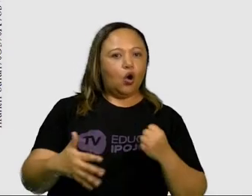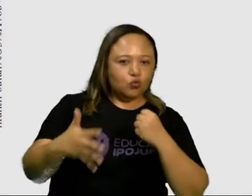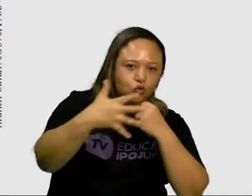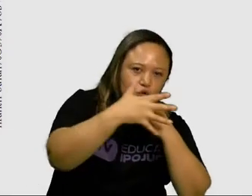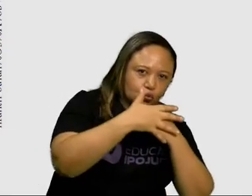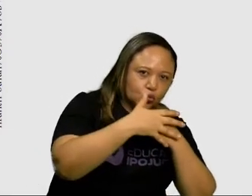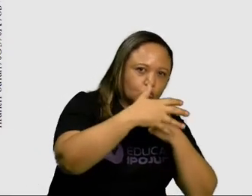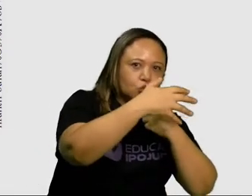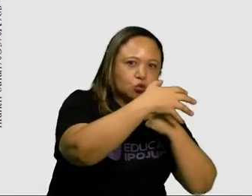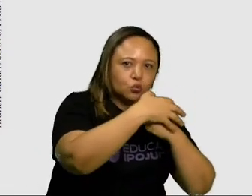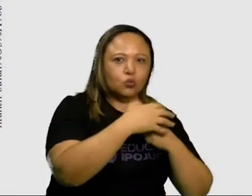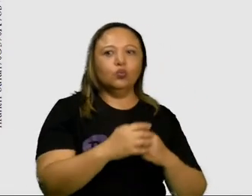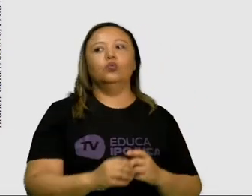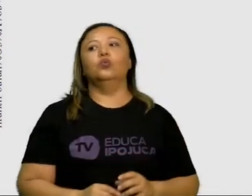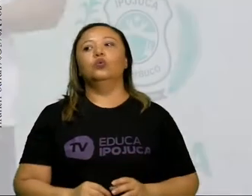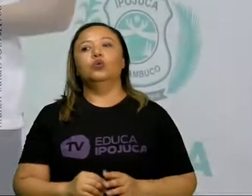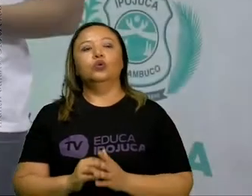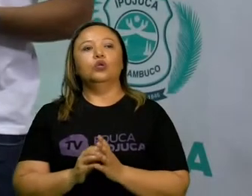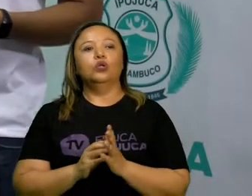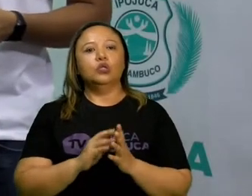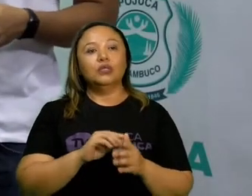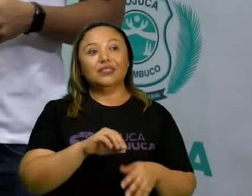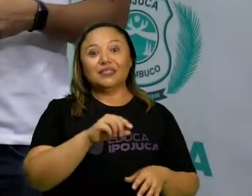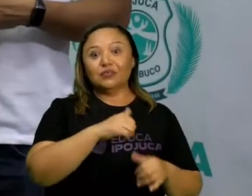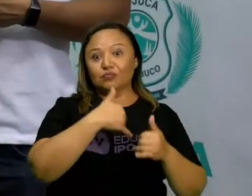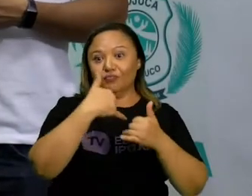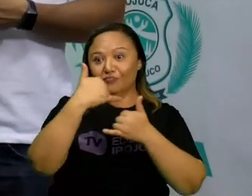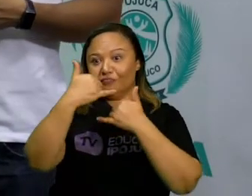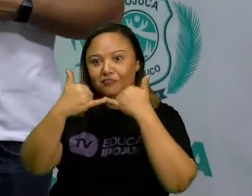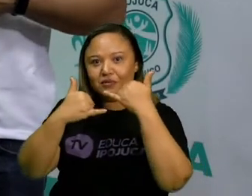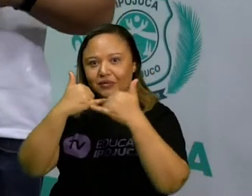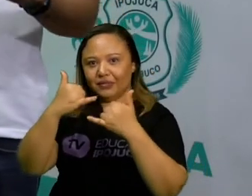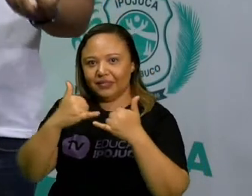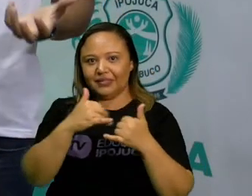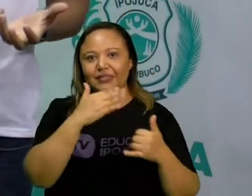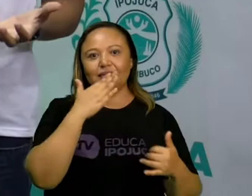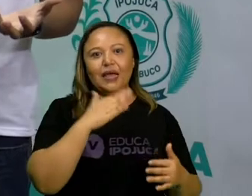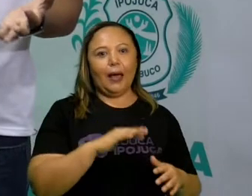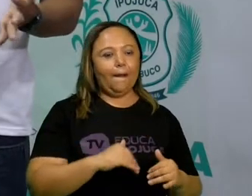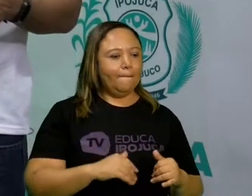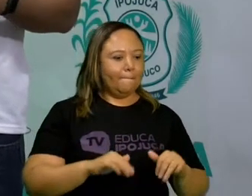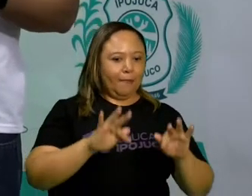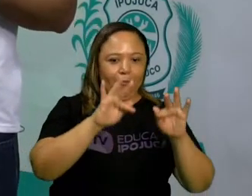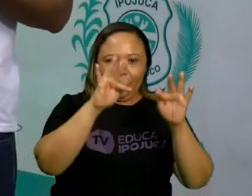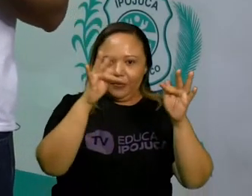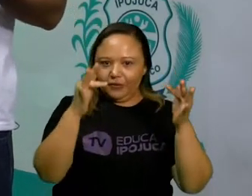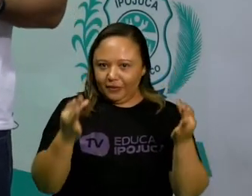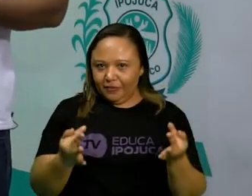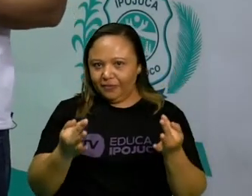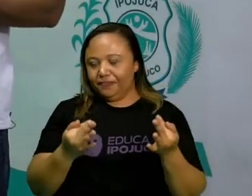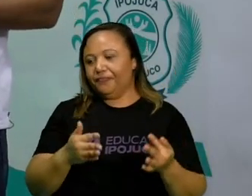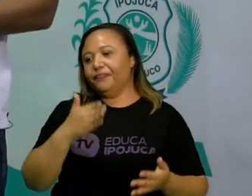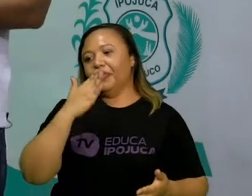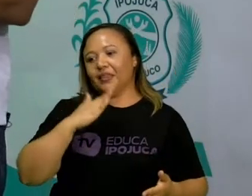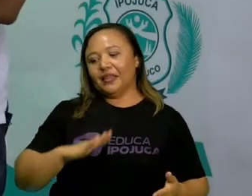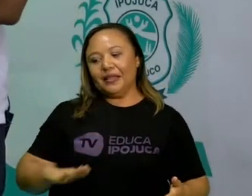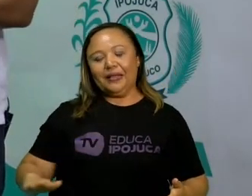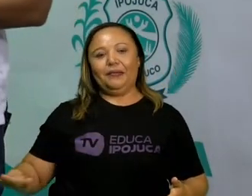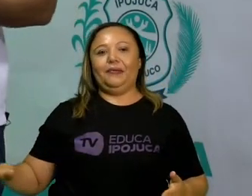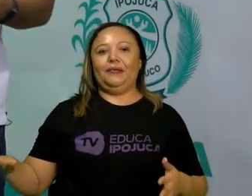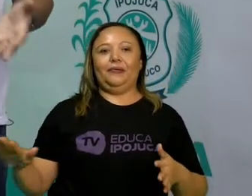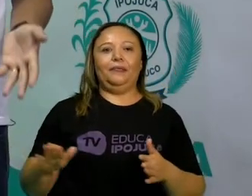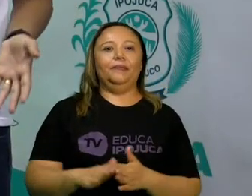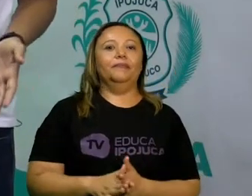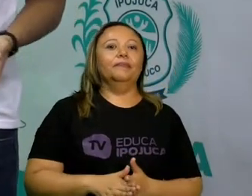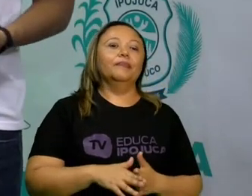o barra-bandeira ou rouba-bandeira. São jogos populares, muito comuns, que a gente conhece, que faz